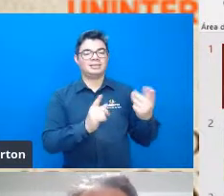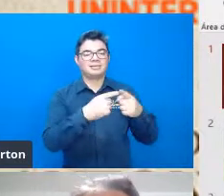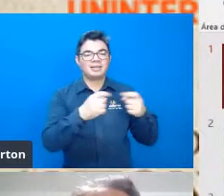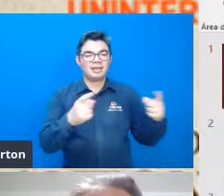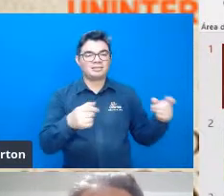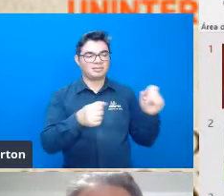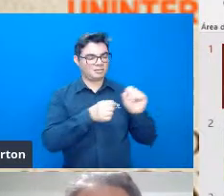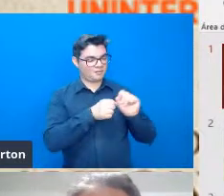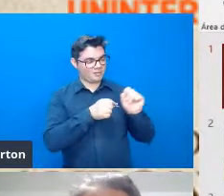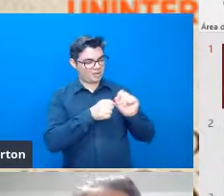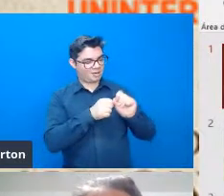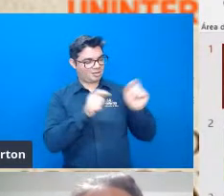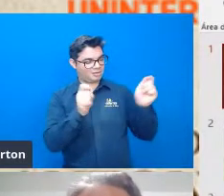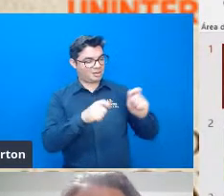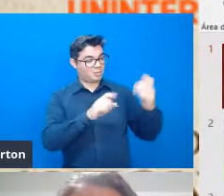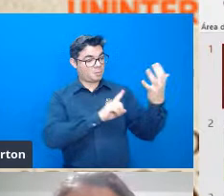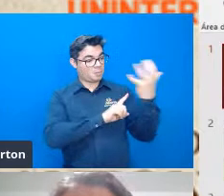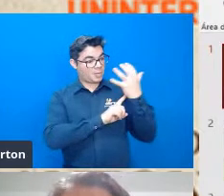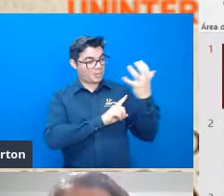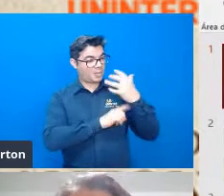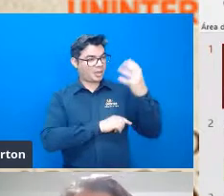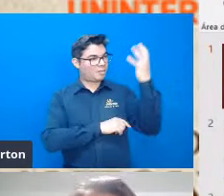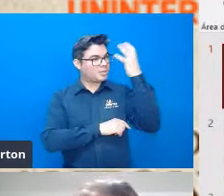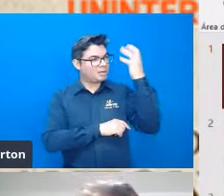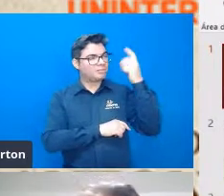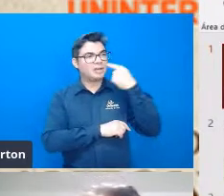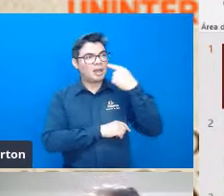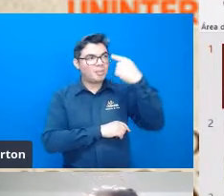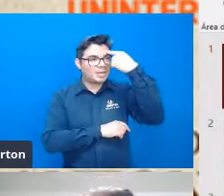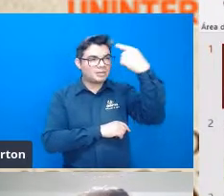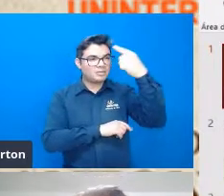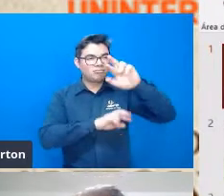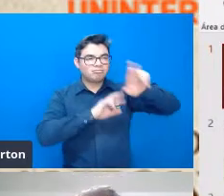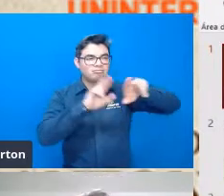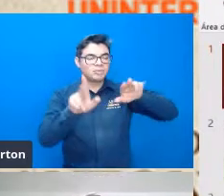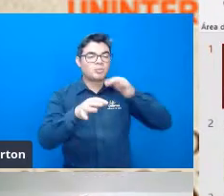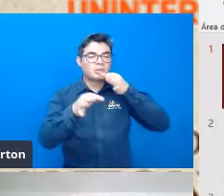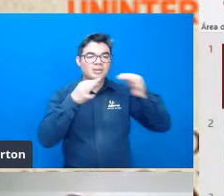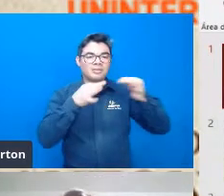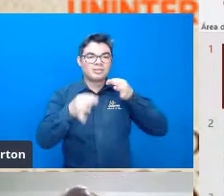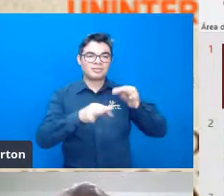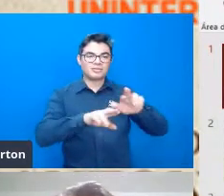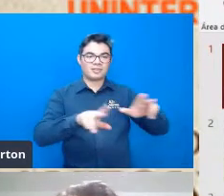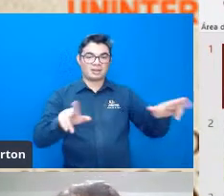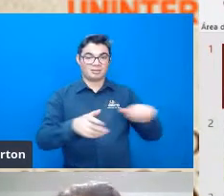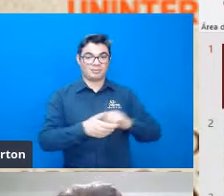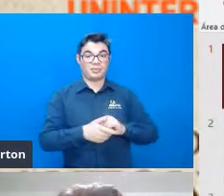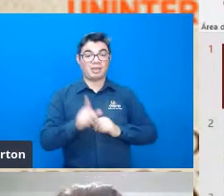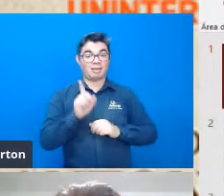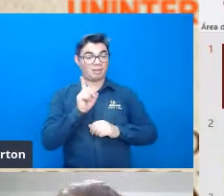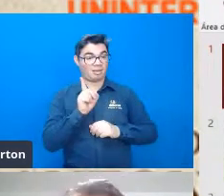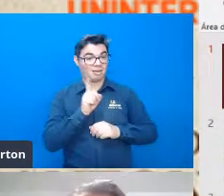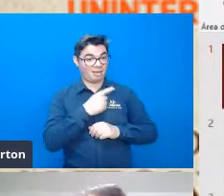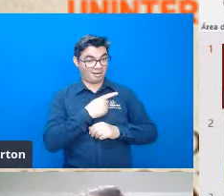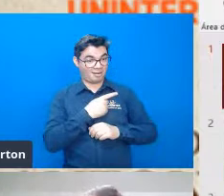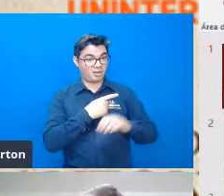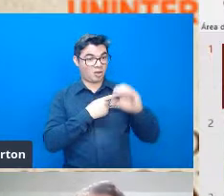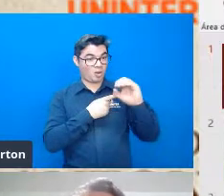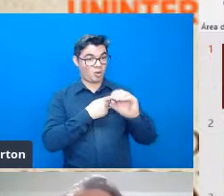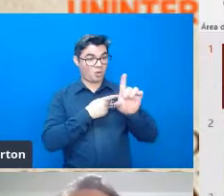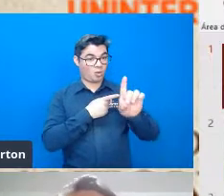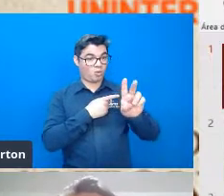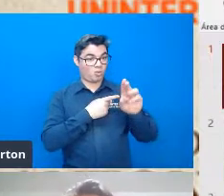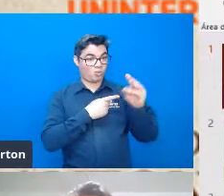a forma como nós vemos e pensamos o mundo. E o Odum, ele viveu numa época de muita